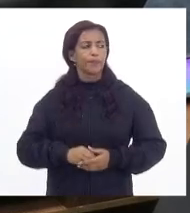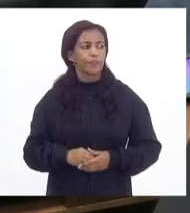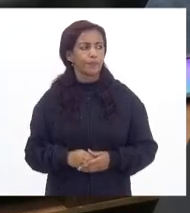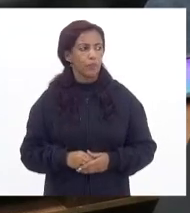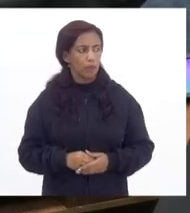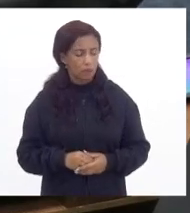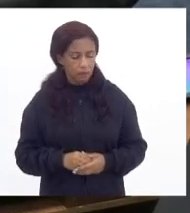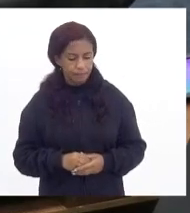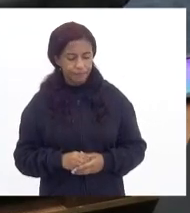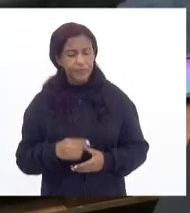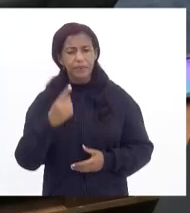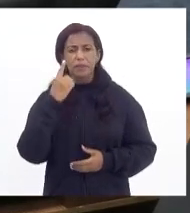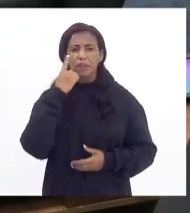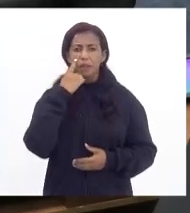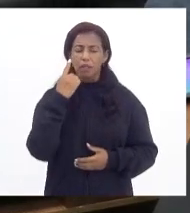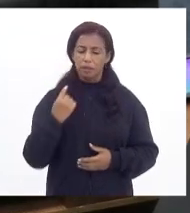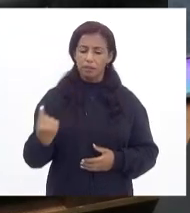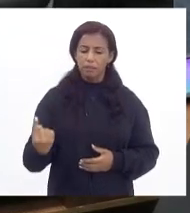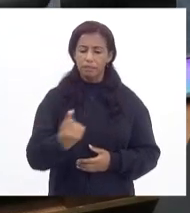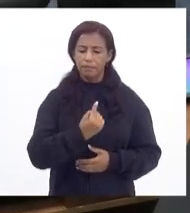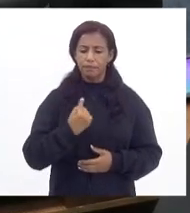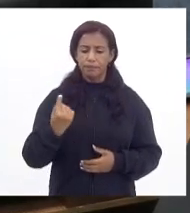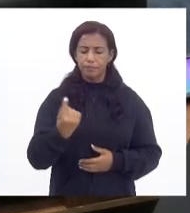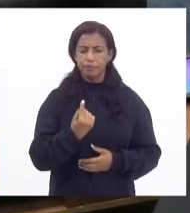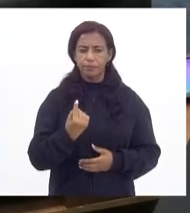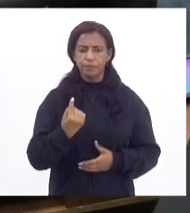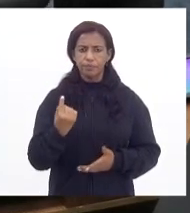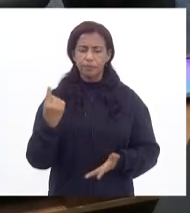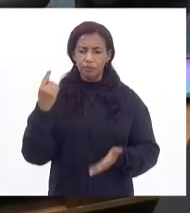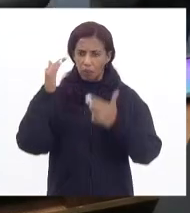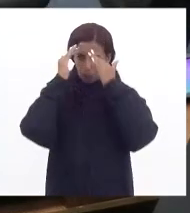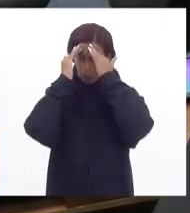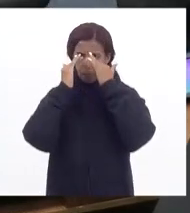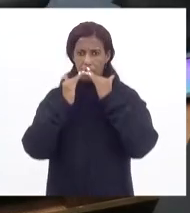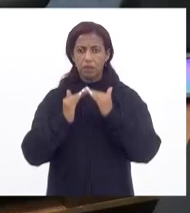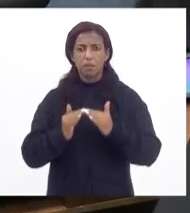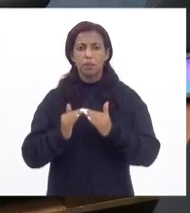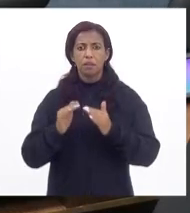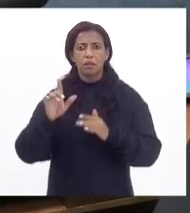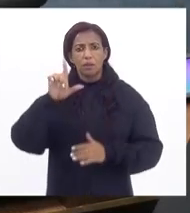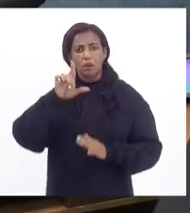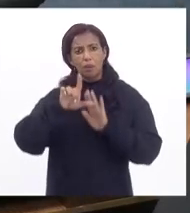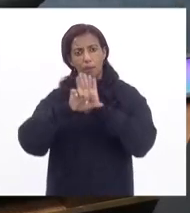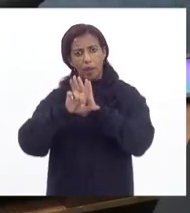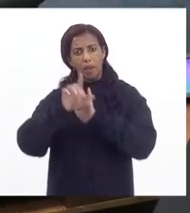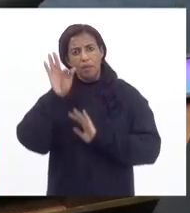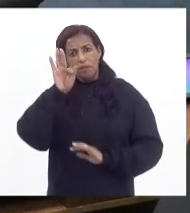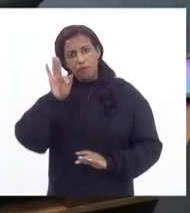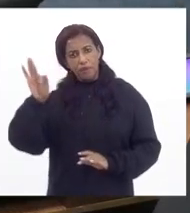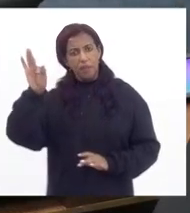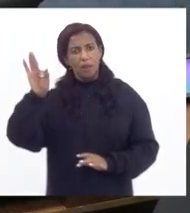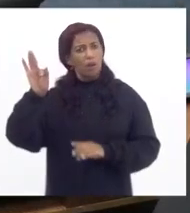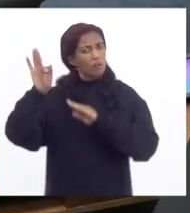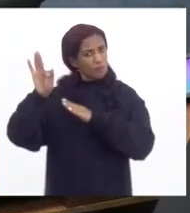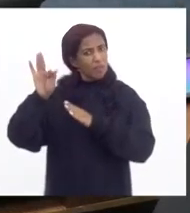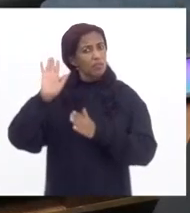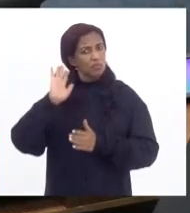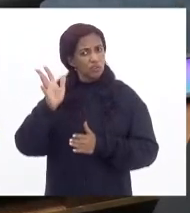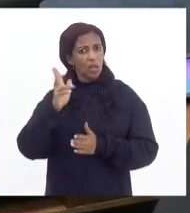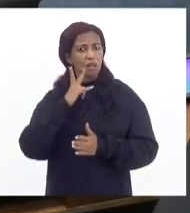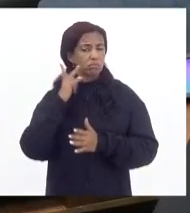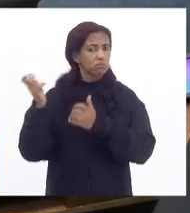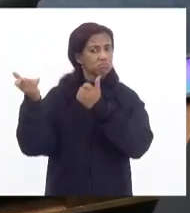nós estamos fazendo um cúmplice de uma lei federal. A lei federal já dizia que os estados deveriam fazer isso